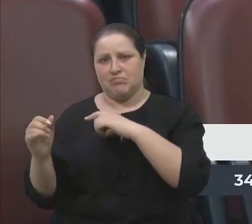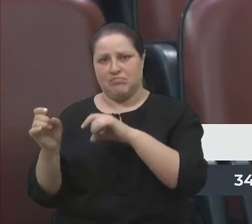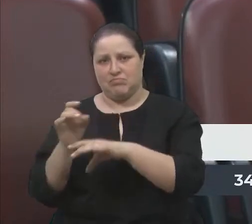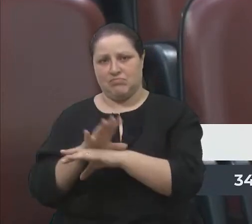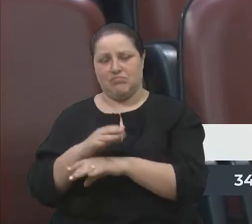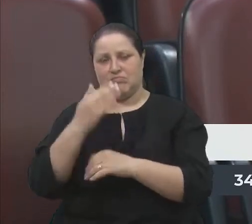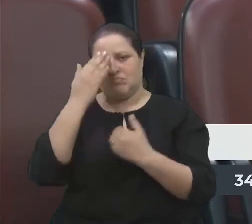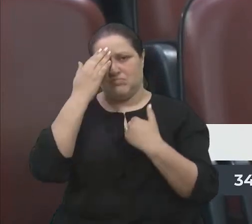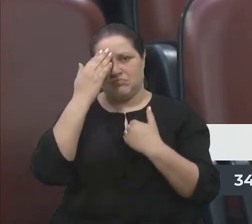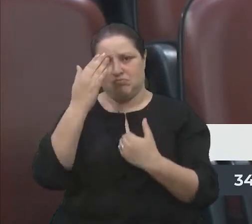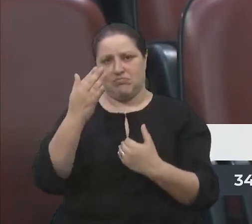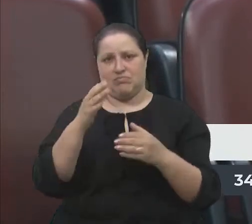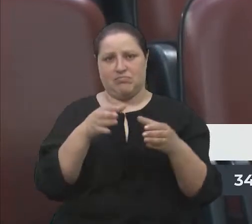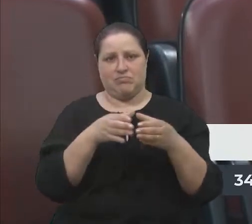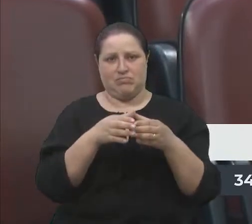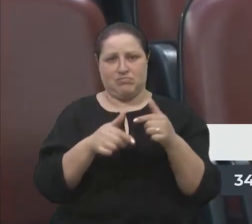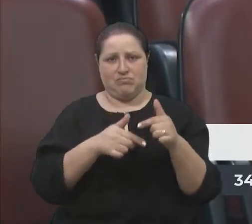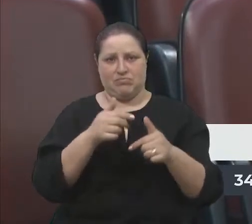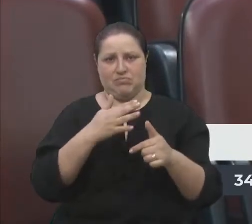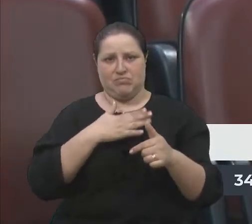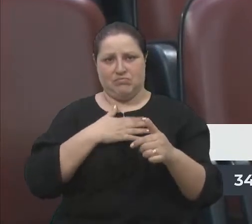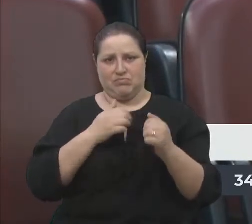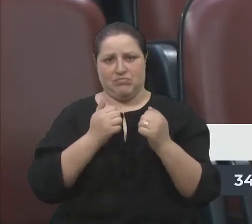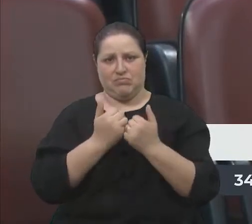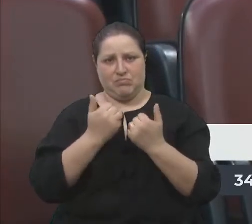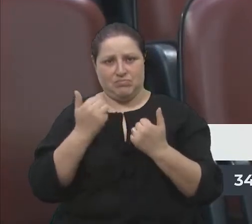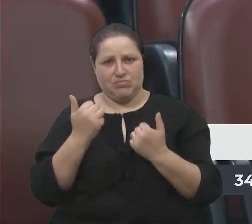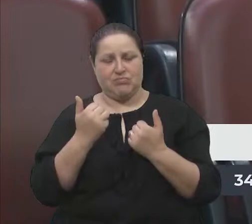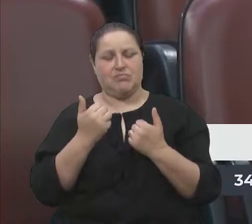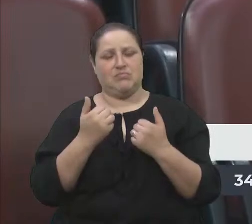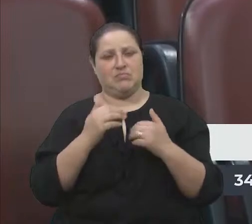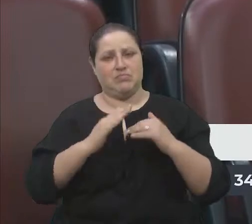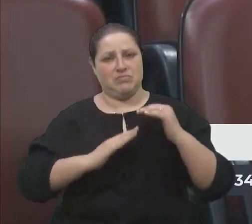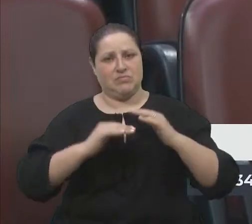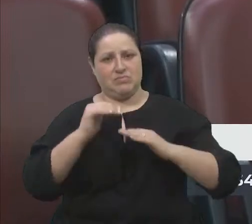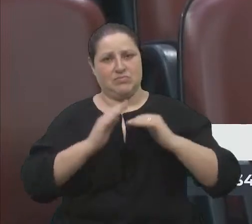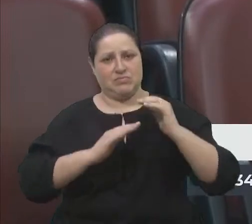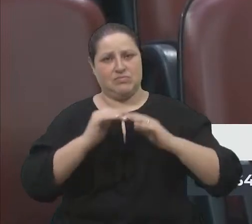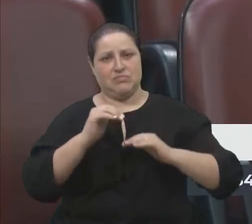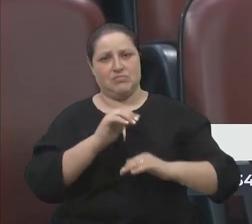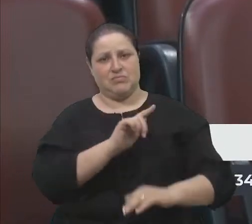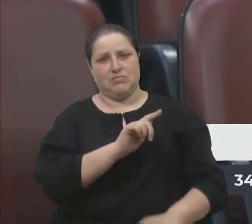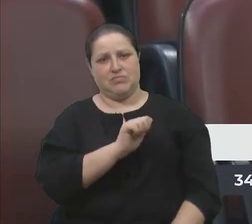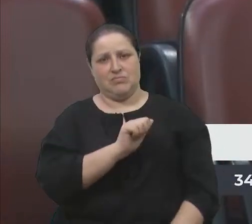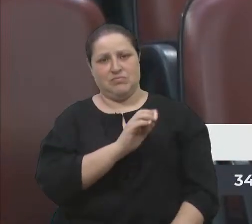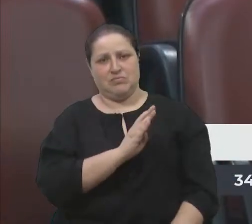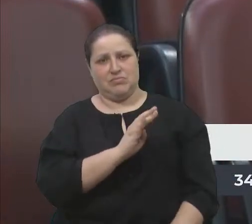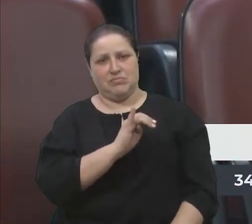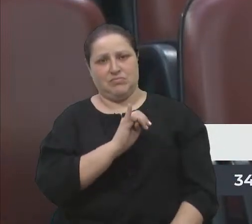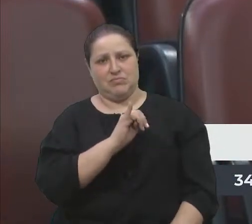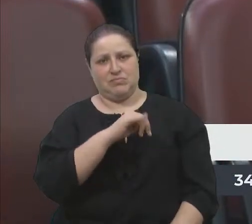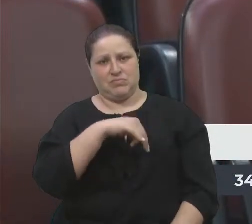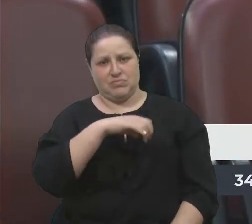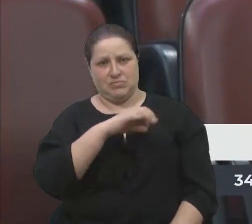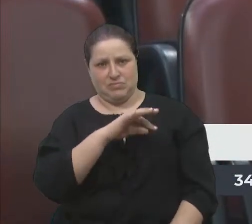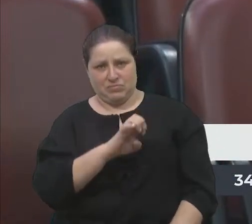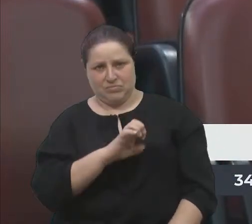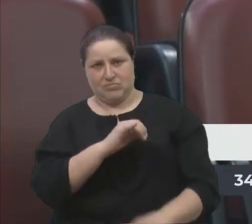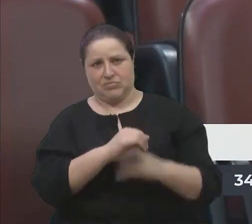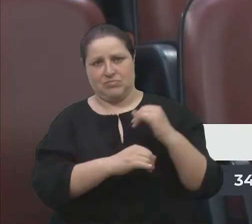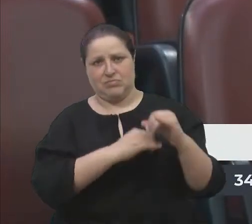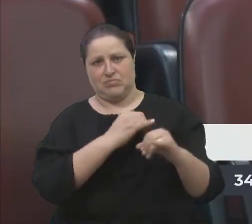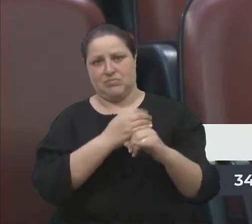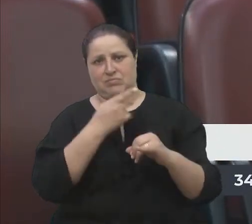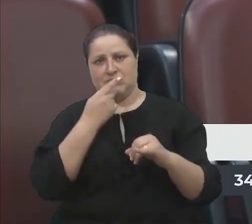gabinete por ter, junto com nós, construído o gabinete online. Estou reforçando o número para